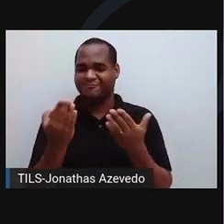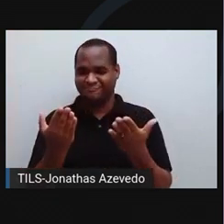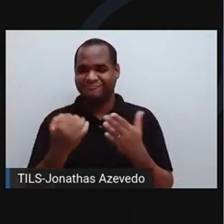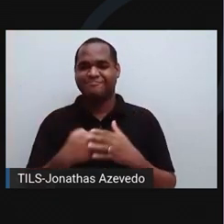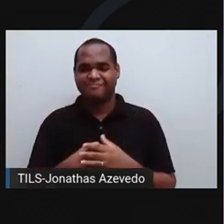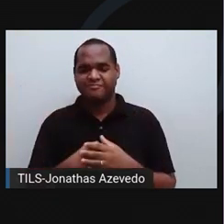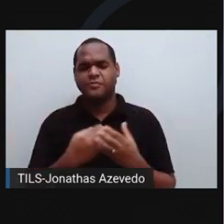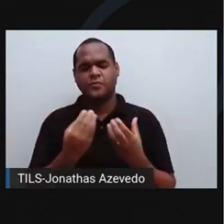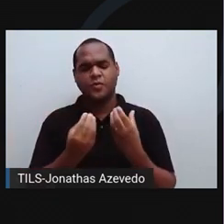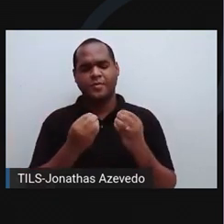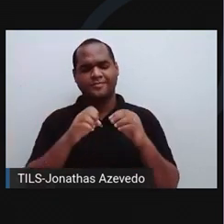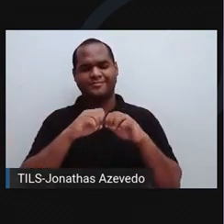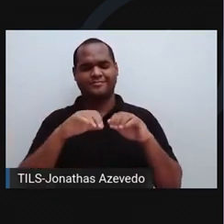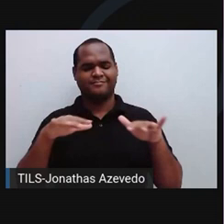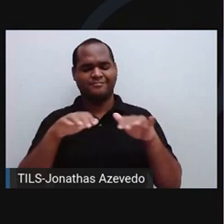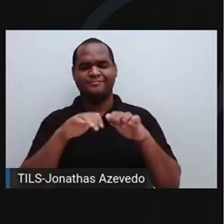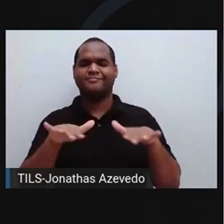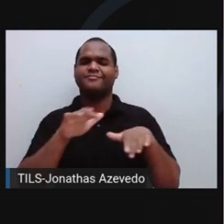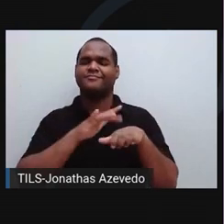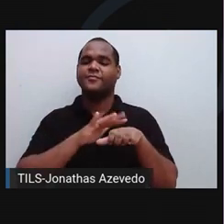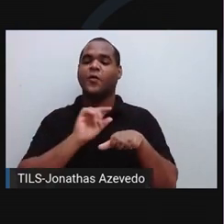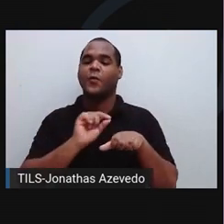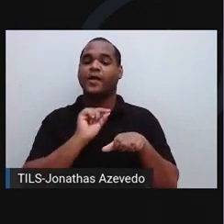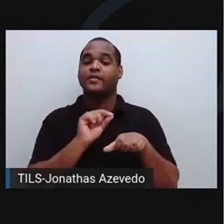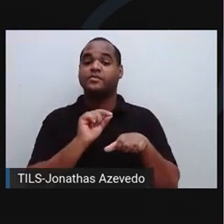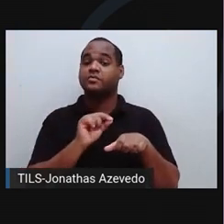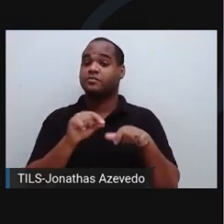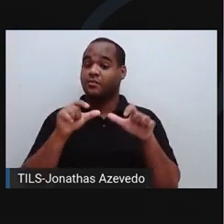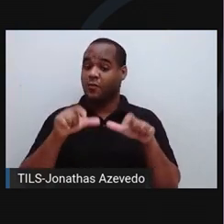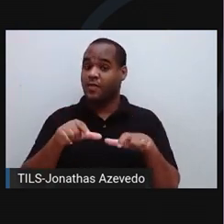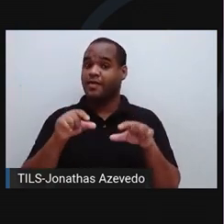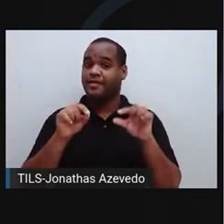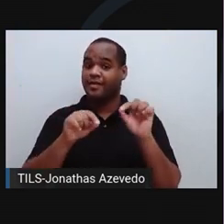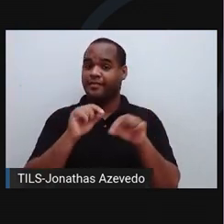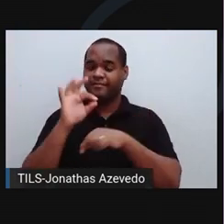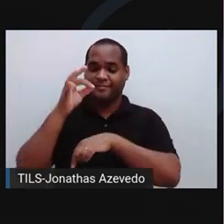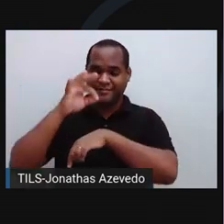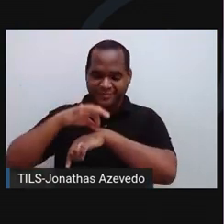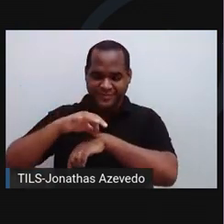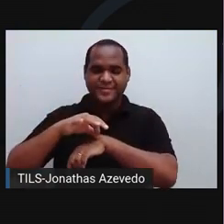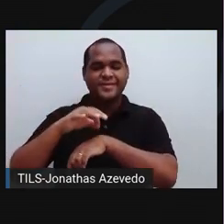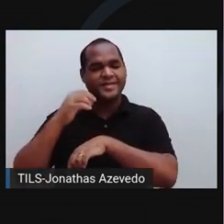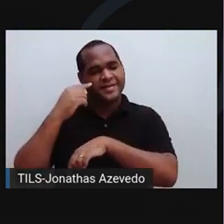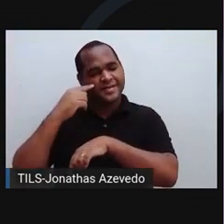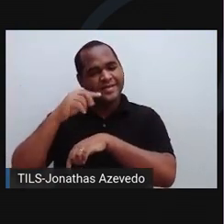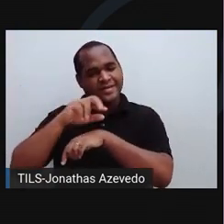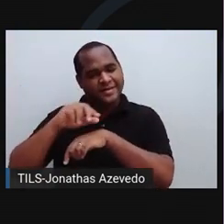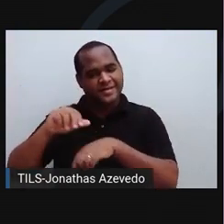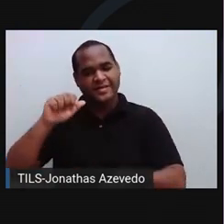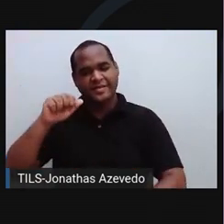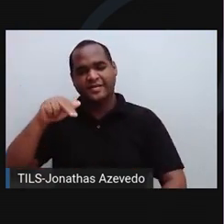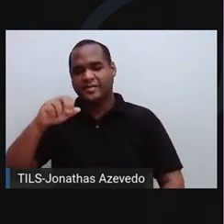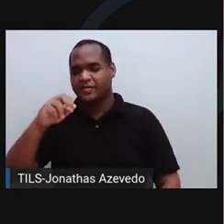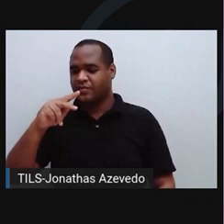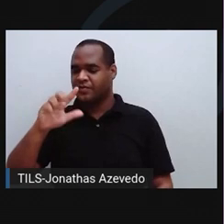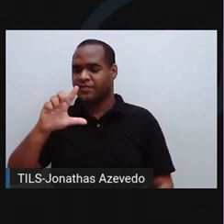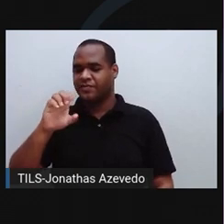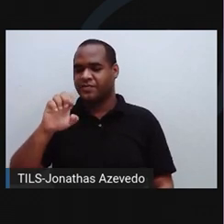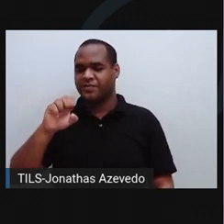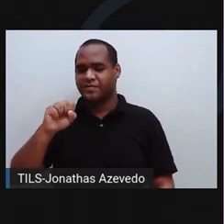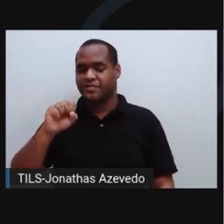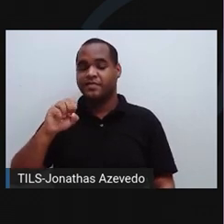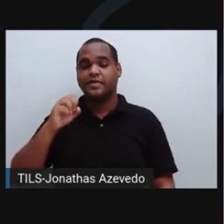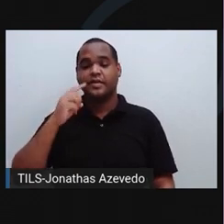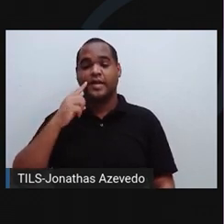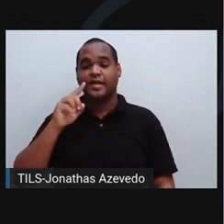que é transmitida, então, essa doença? Por meio de picada de mosquitos do gênero anófiles. Só a fêmea também. Então, não pode